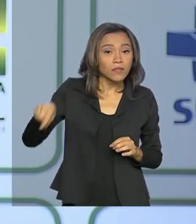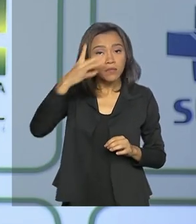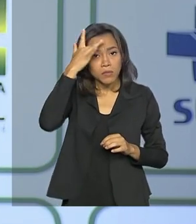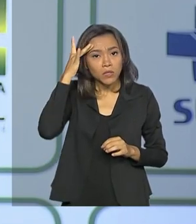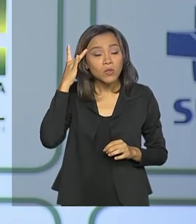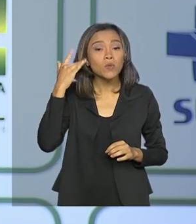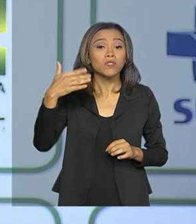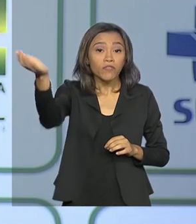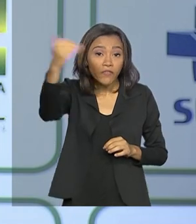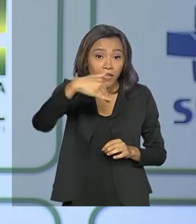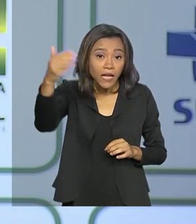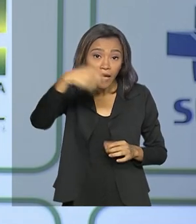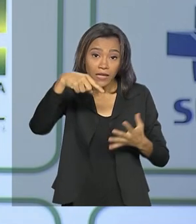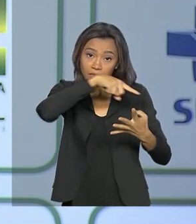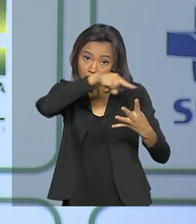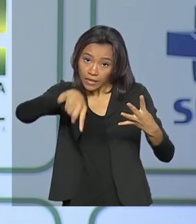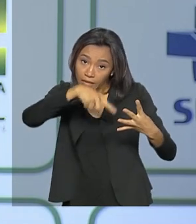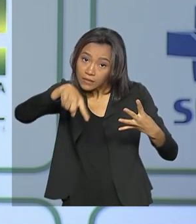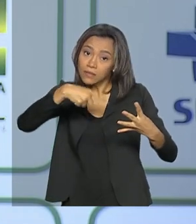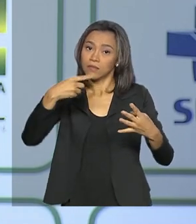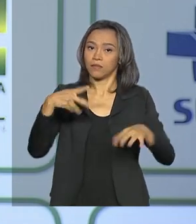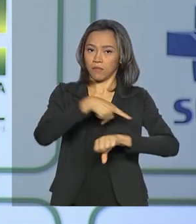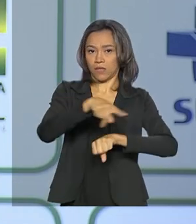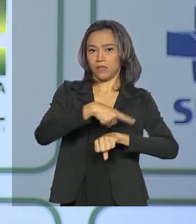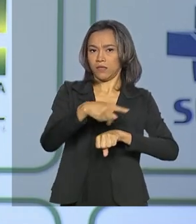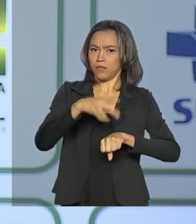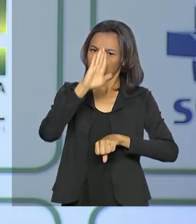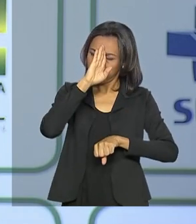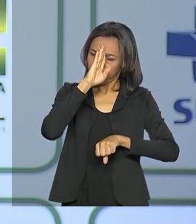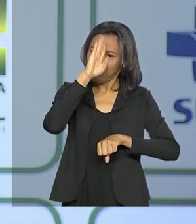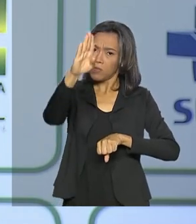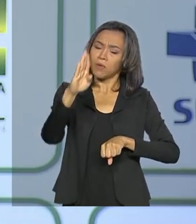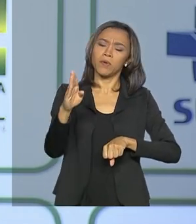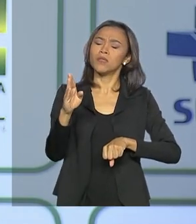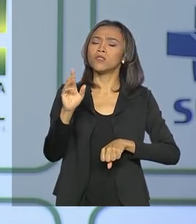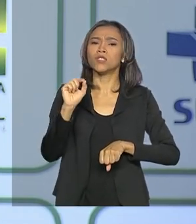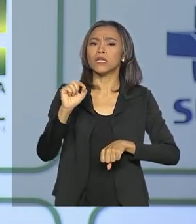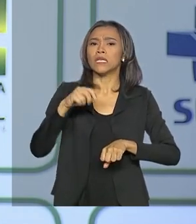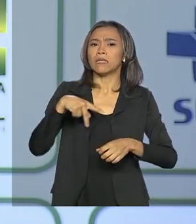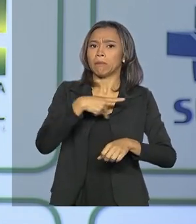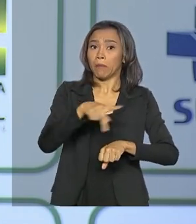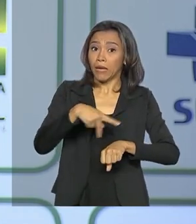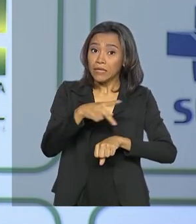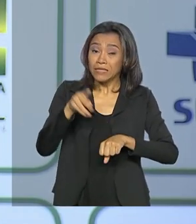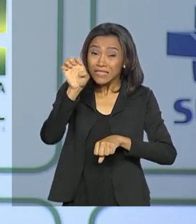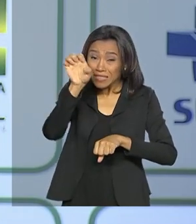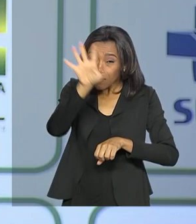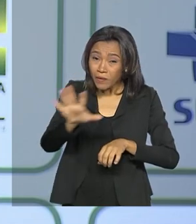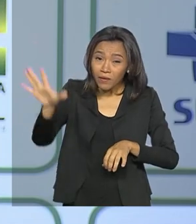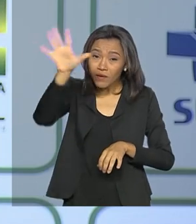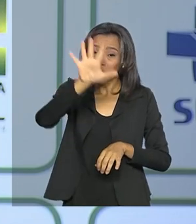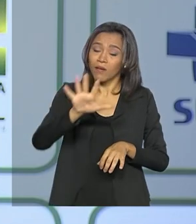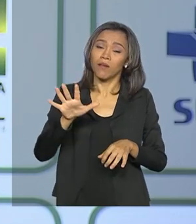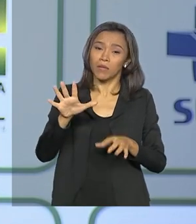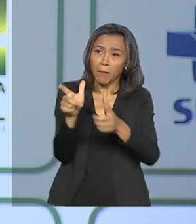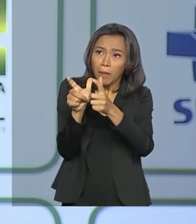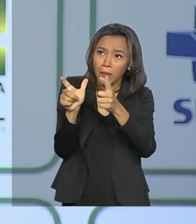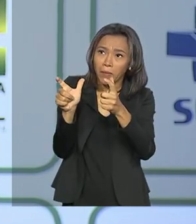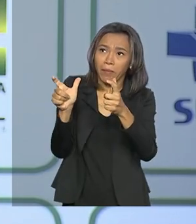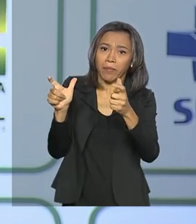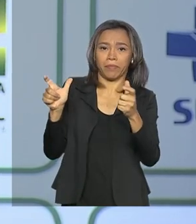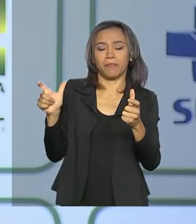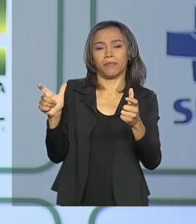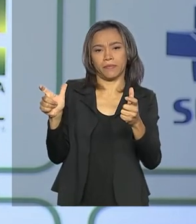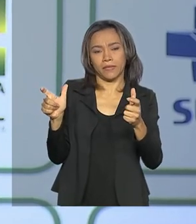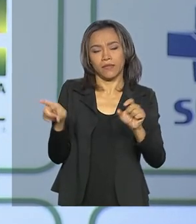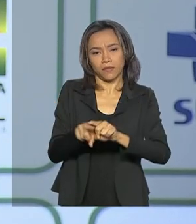destes outros locais. Principalmente nessa expansão do número de países da Europa e com a extensão